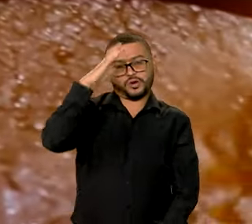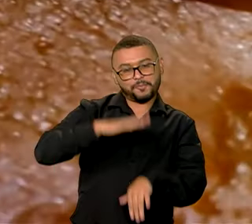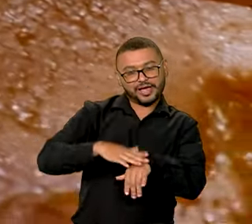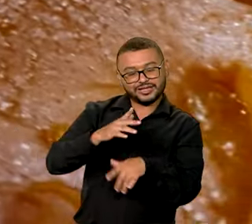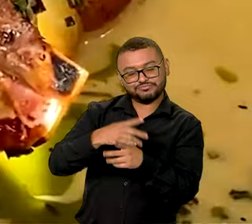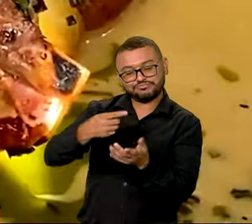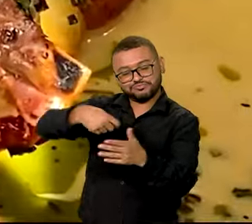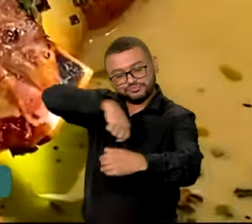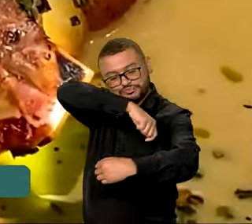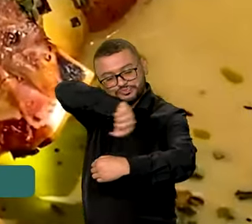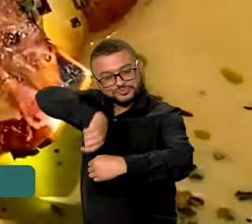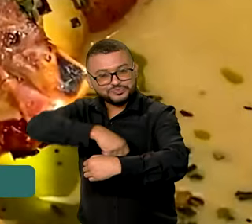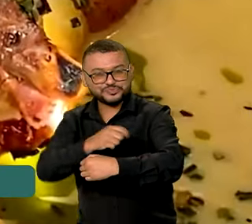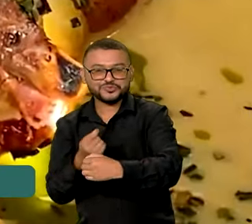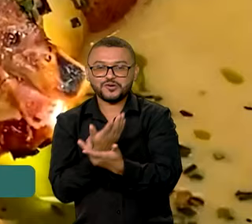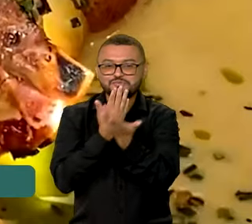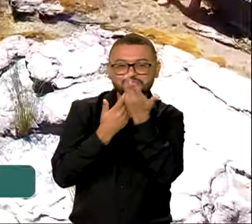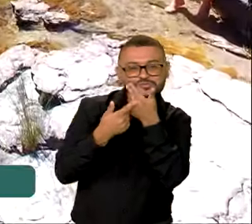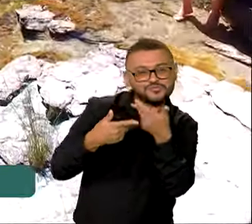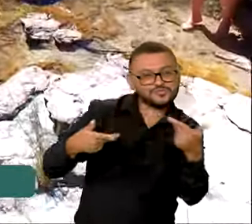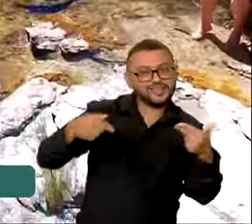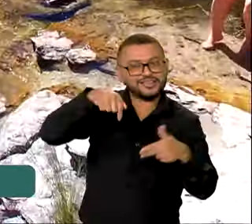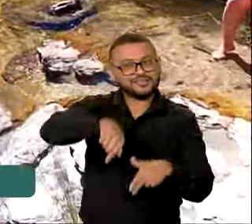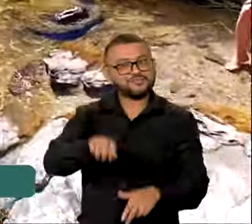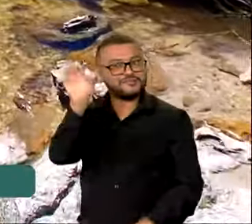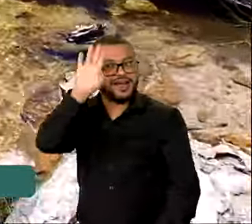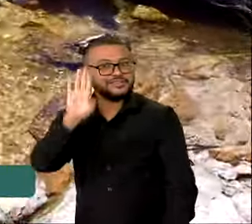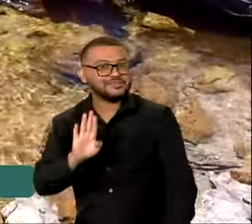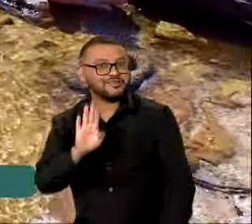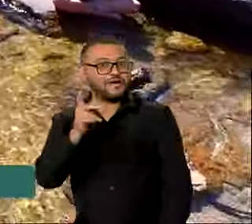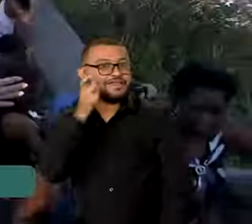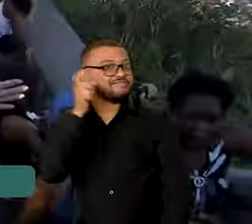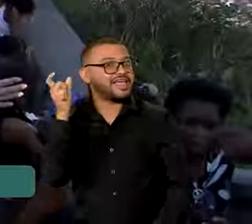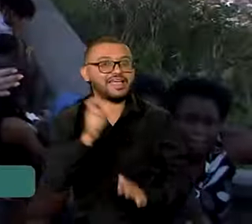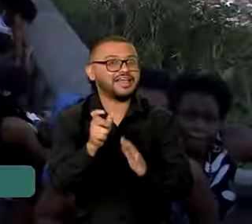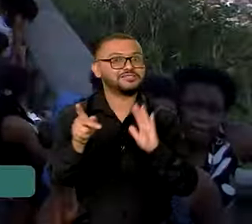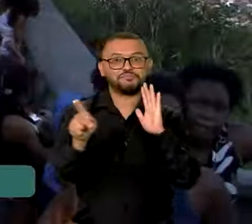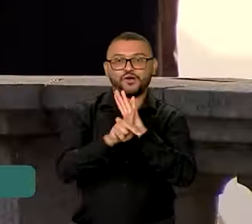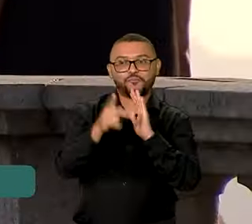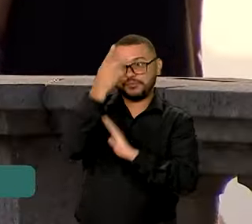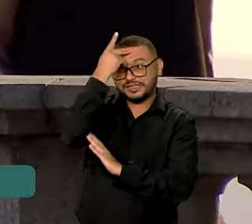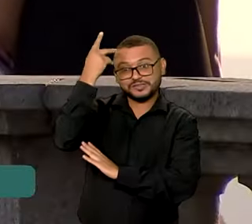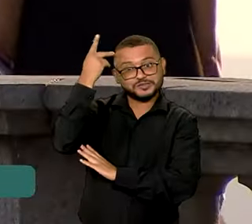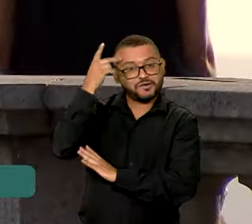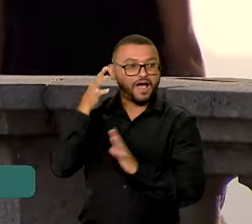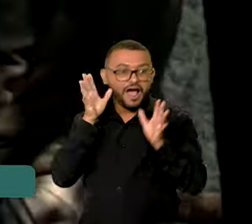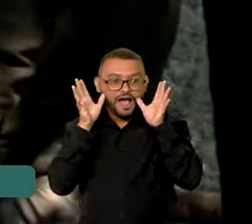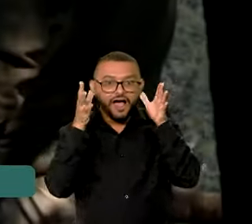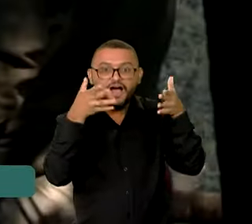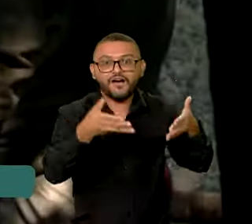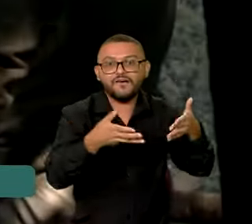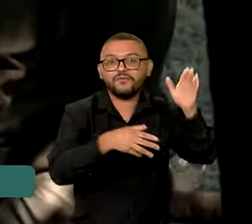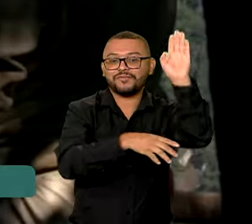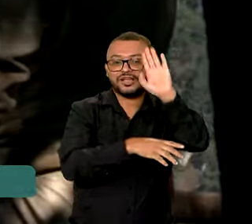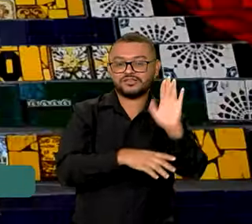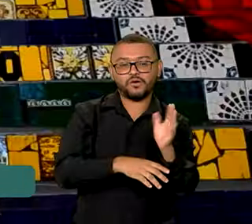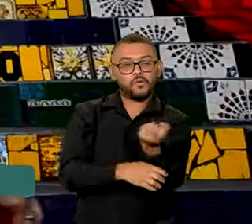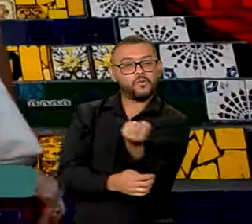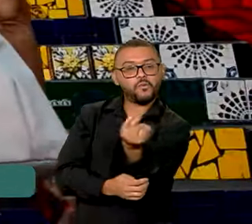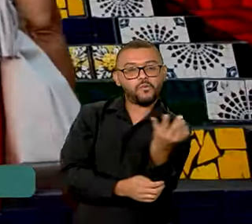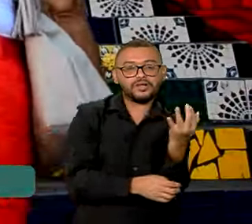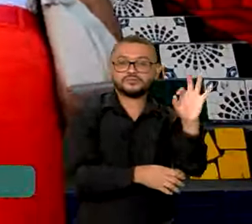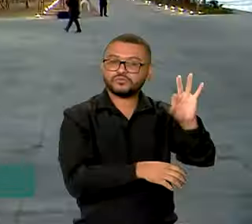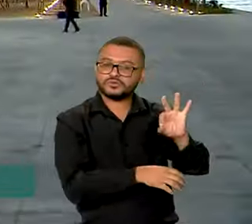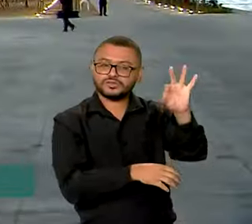gastronomia. Razões de sobra que despertam o interesse de muita gente. E os números comprovam isso.